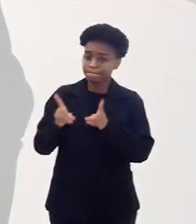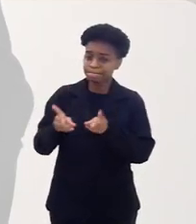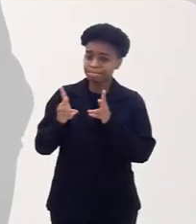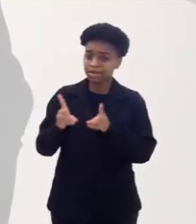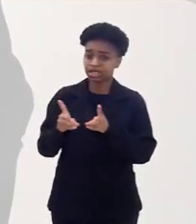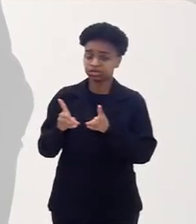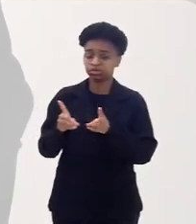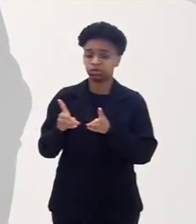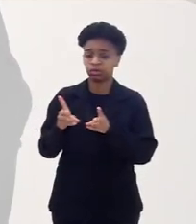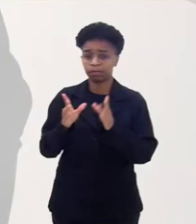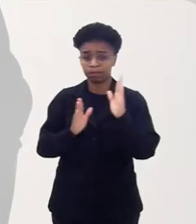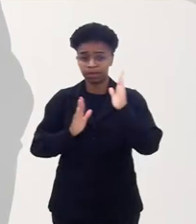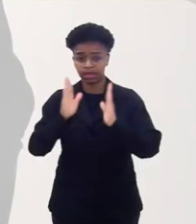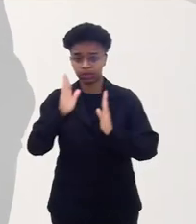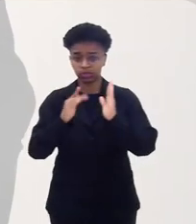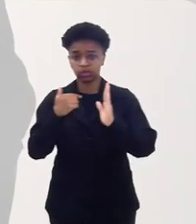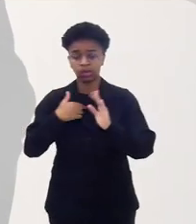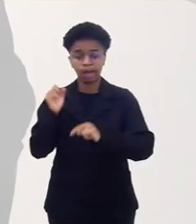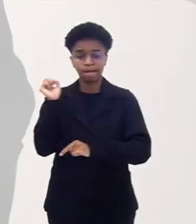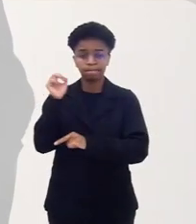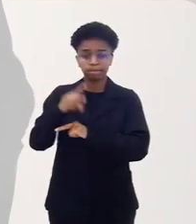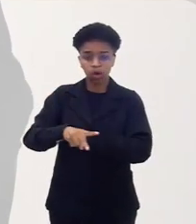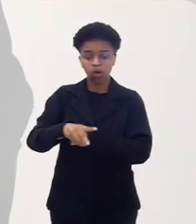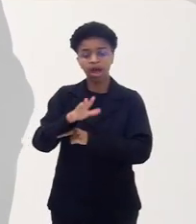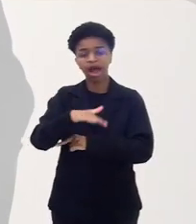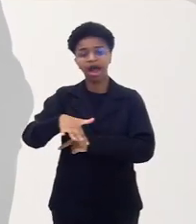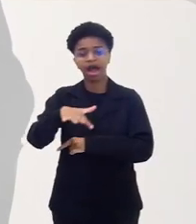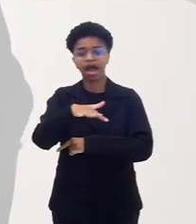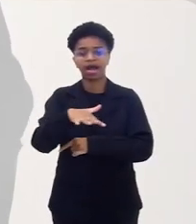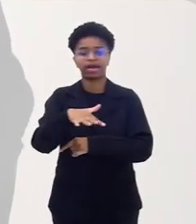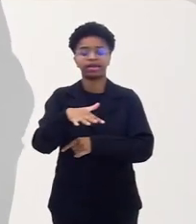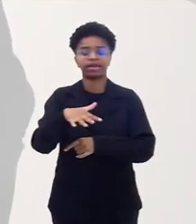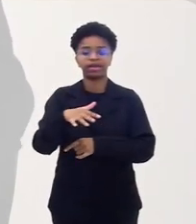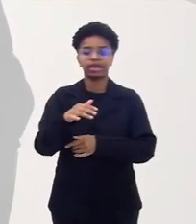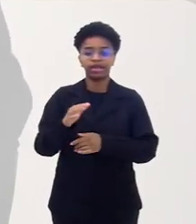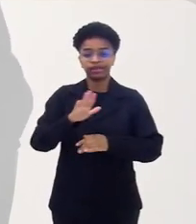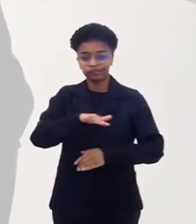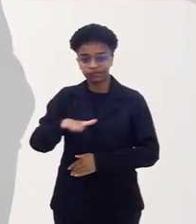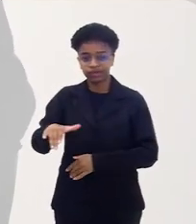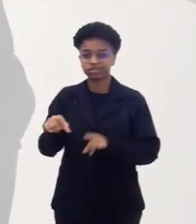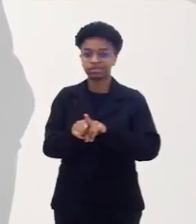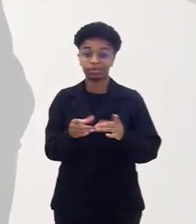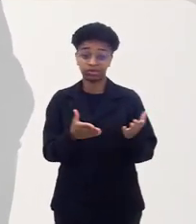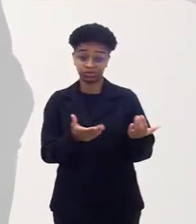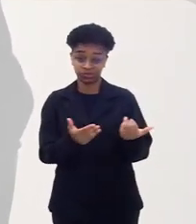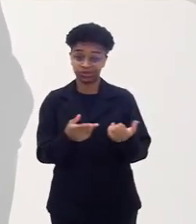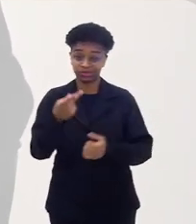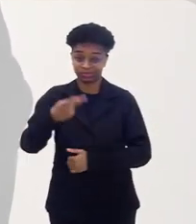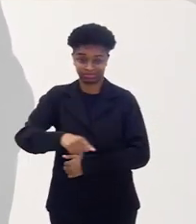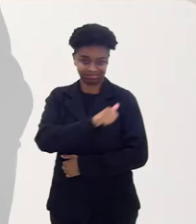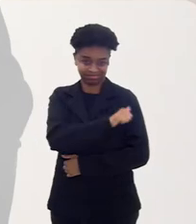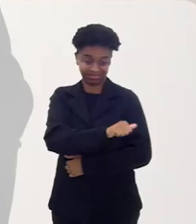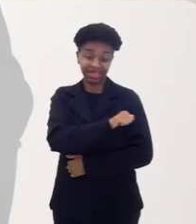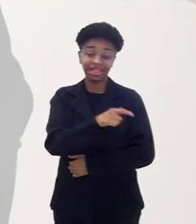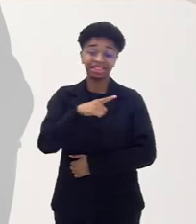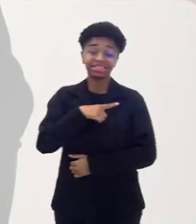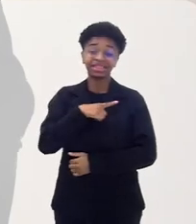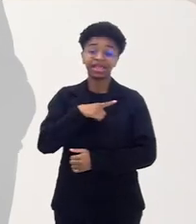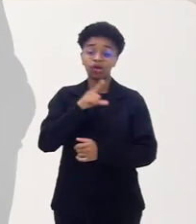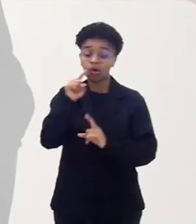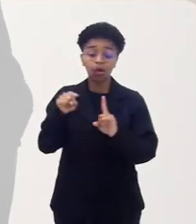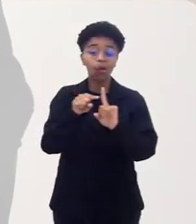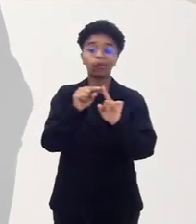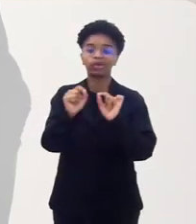data, eu assumo a vara da infância e da juventude do Rio de Janeiro, com essa tarefa de tornar realidade o